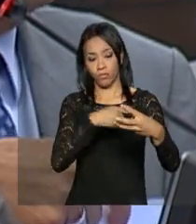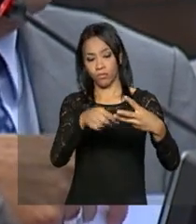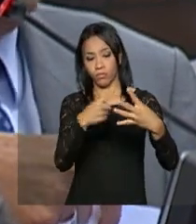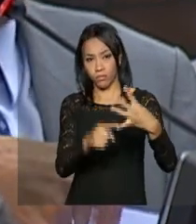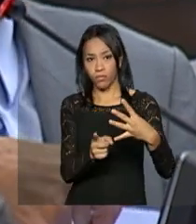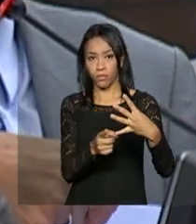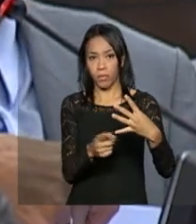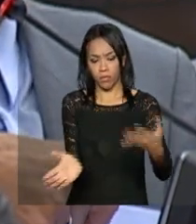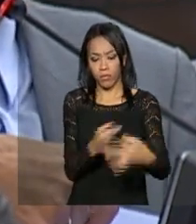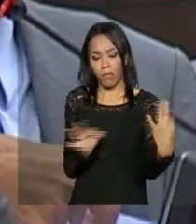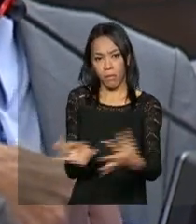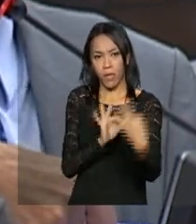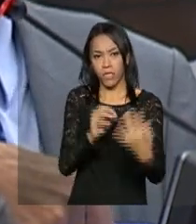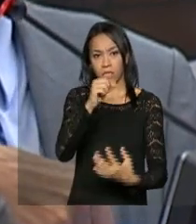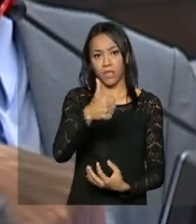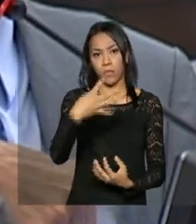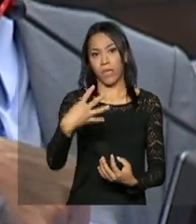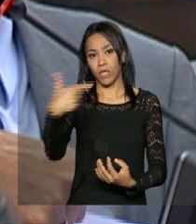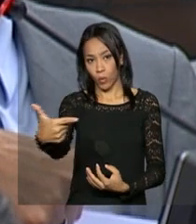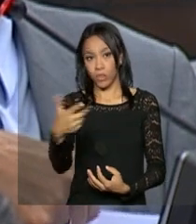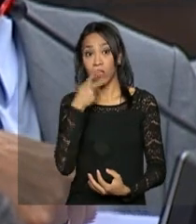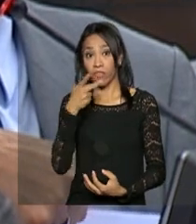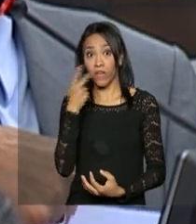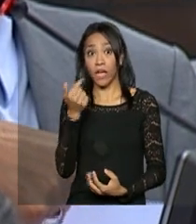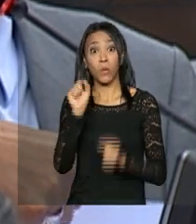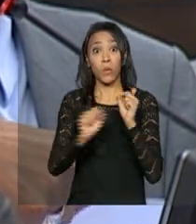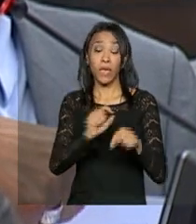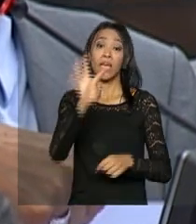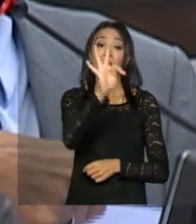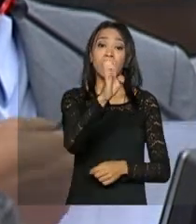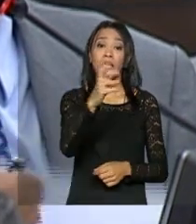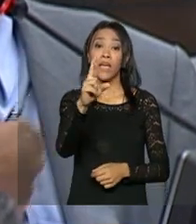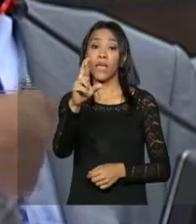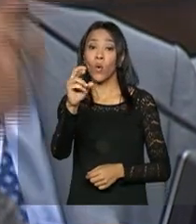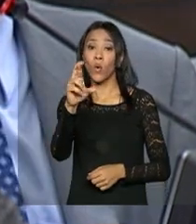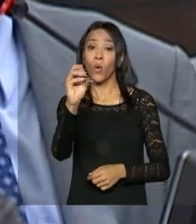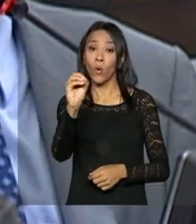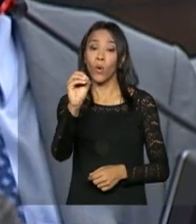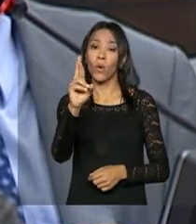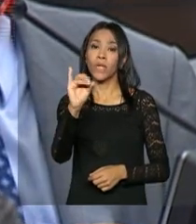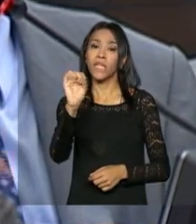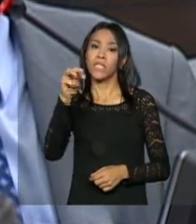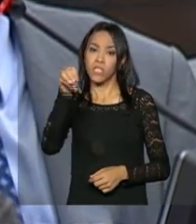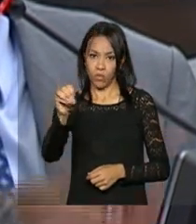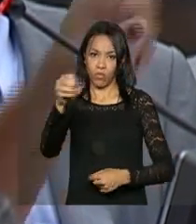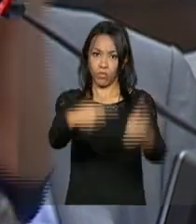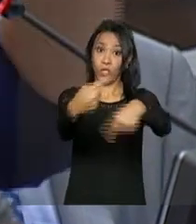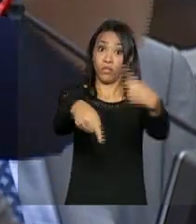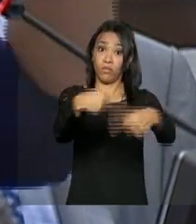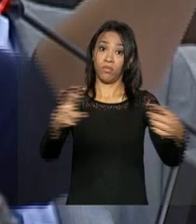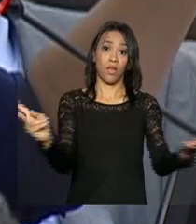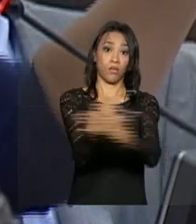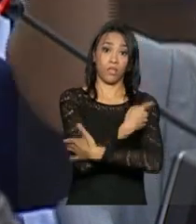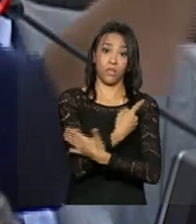142, ele também alude a um certo terrorismo do prognóstico político, caso não haja admissibilidade, ainda